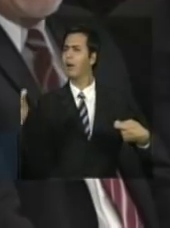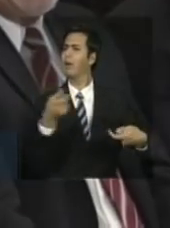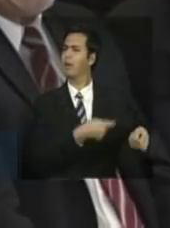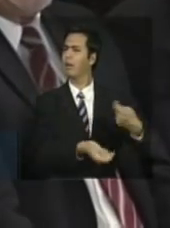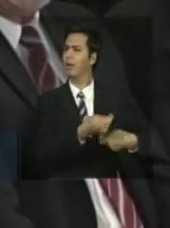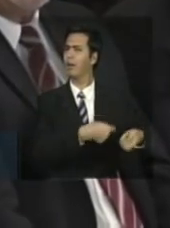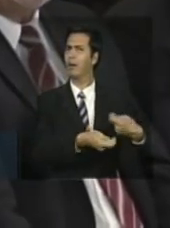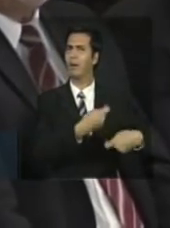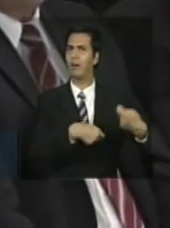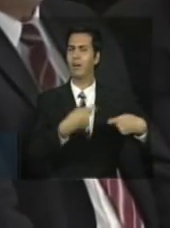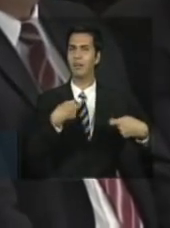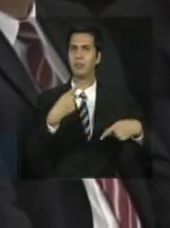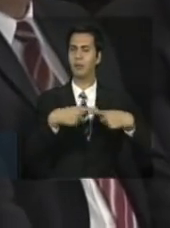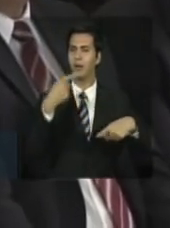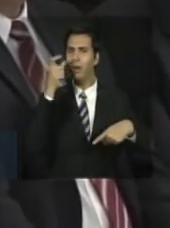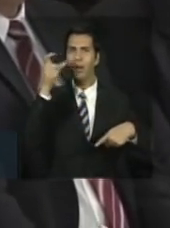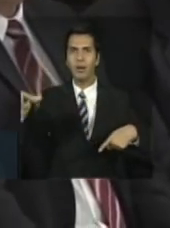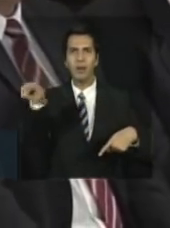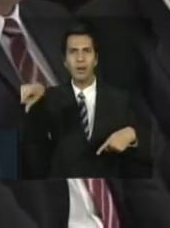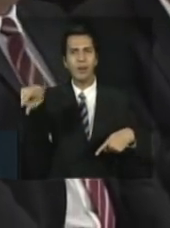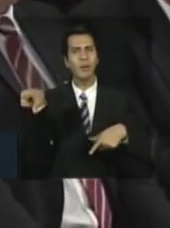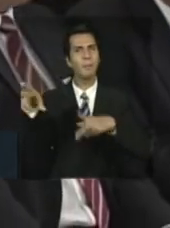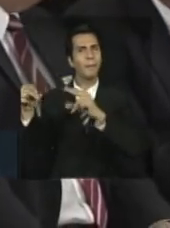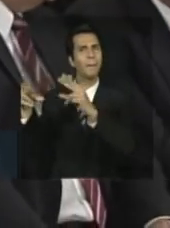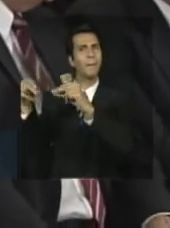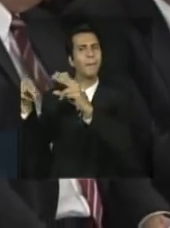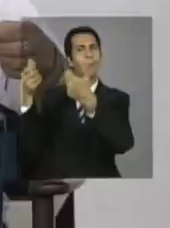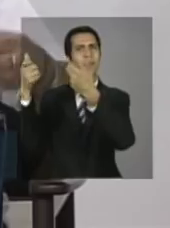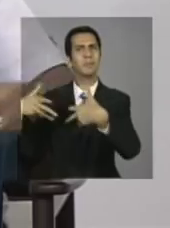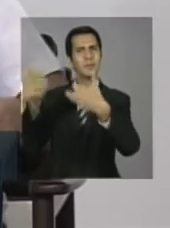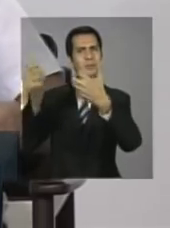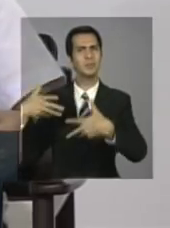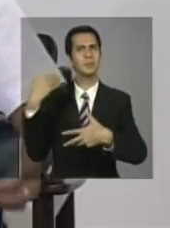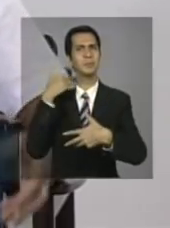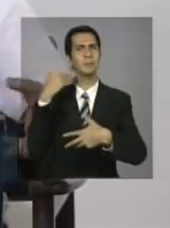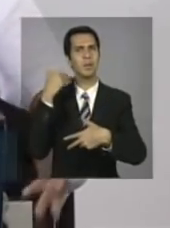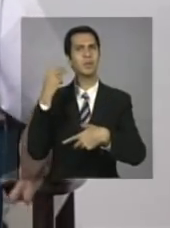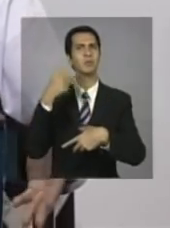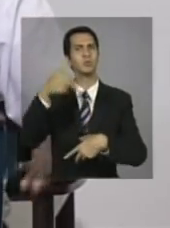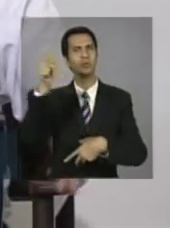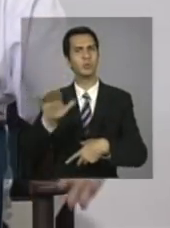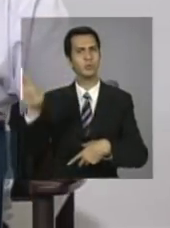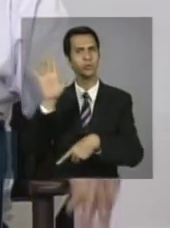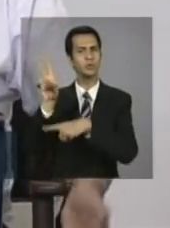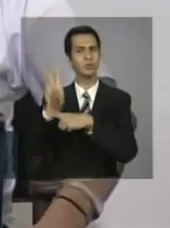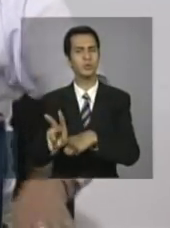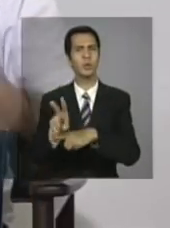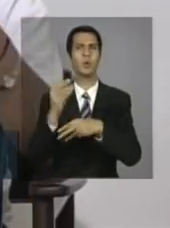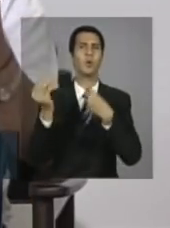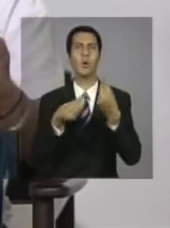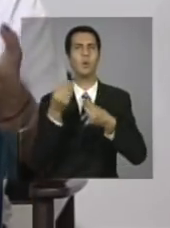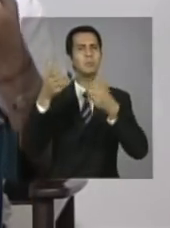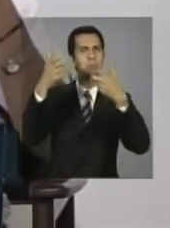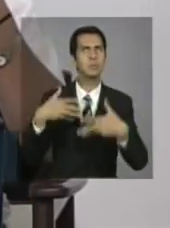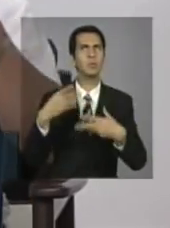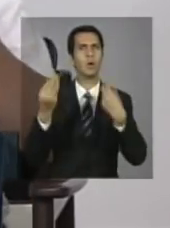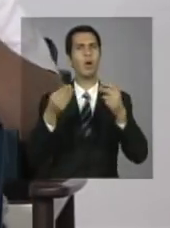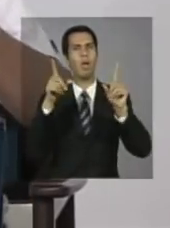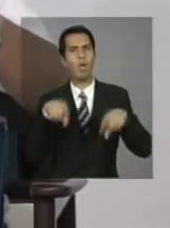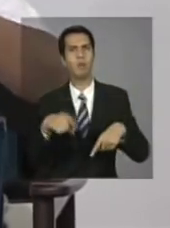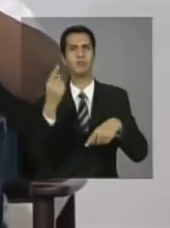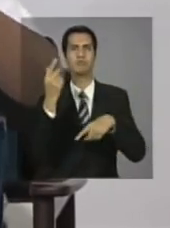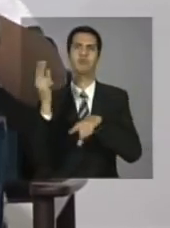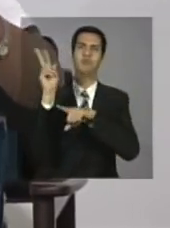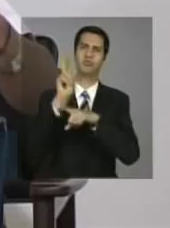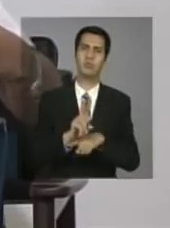conversa do Banco do Nordeste, que arranjava dinheiro para a gente começar a ampliar, porque eu já